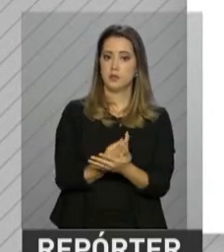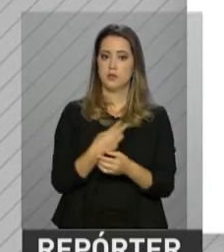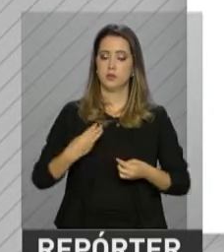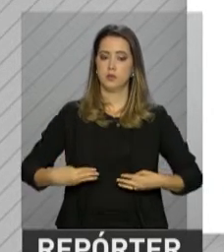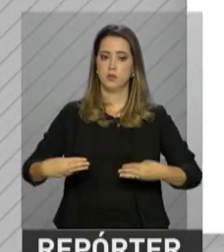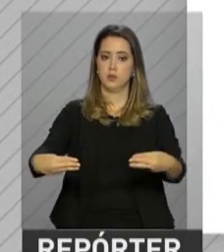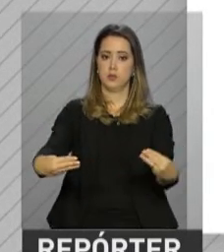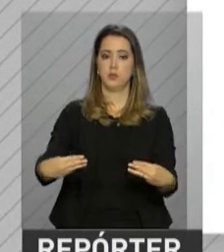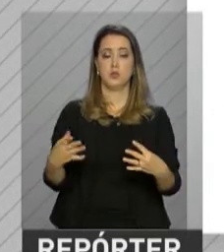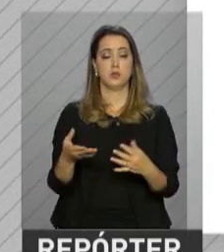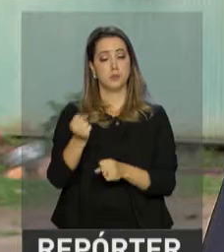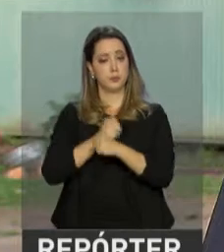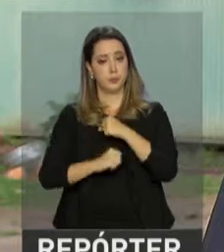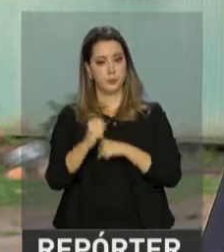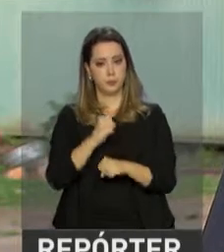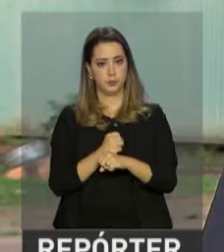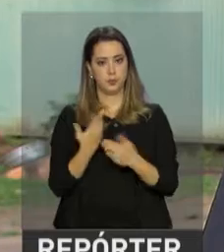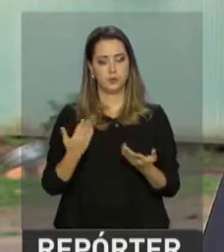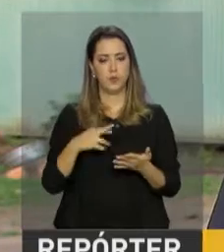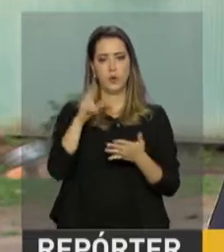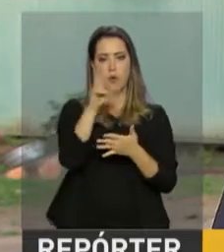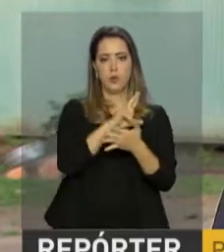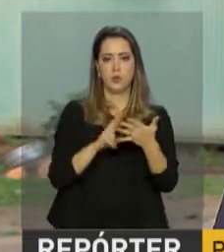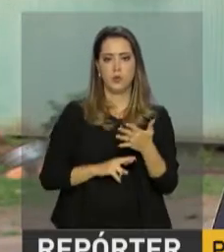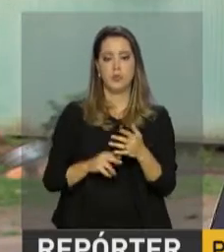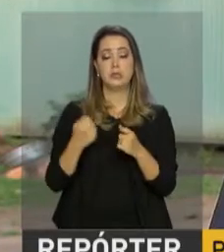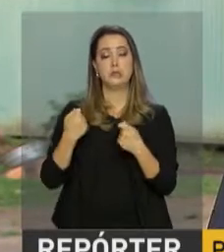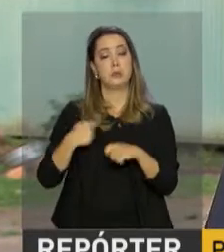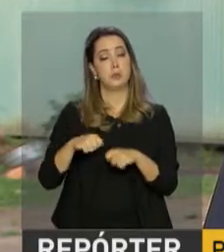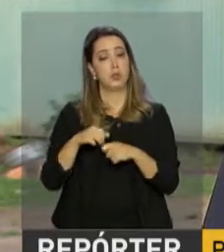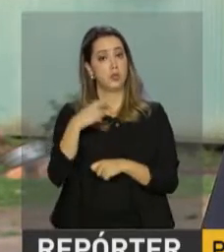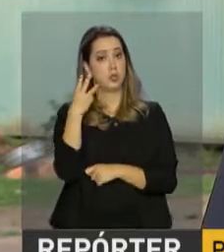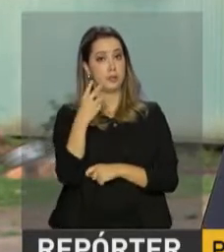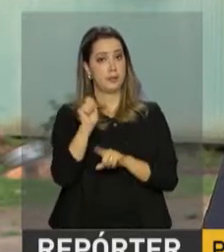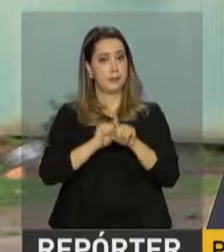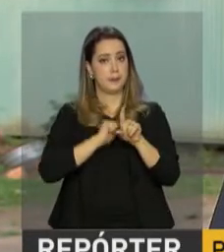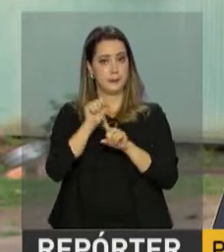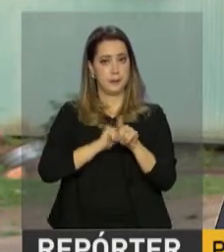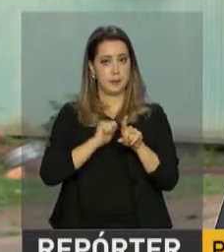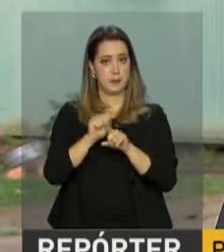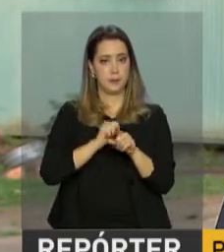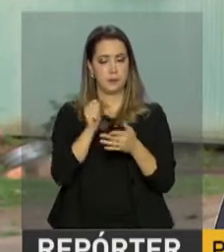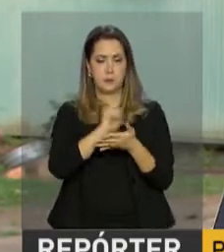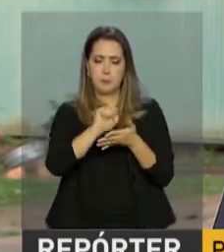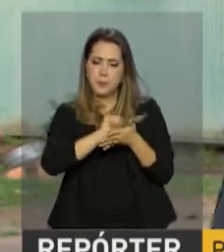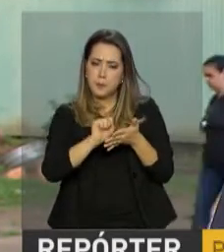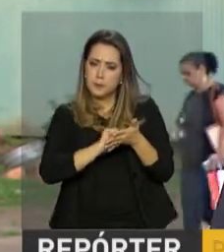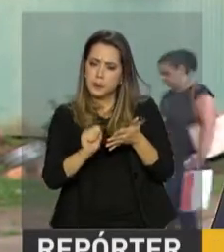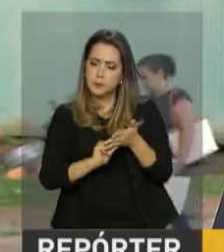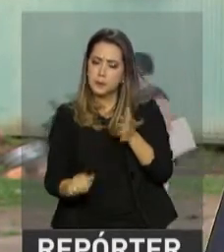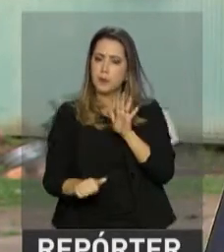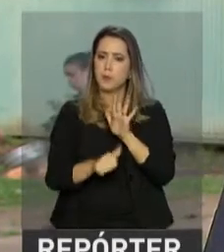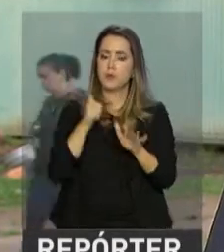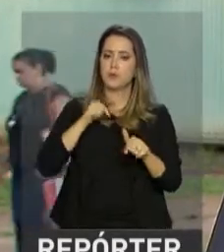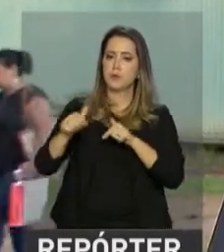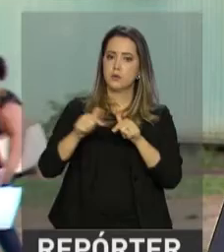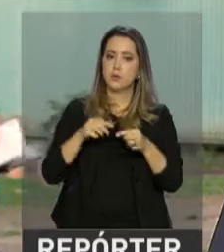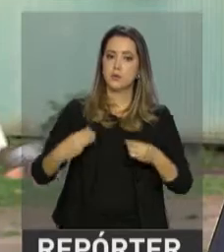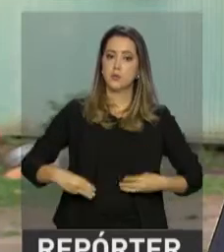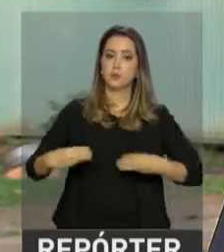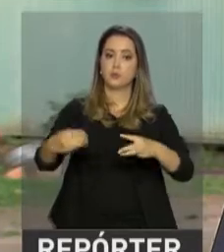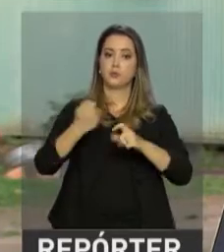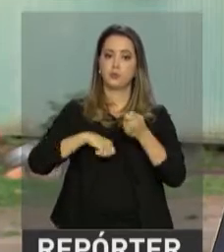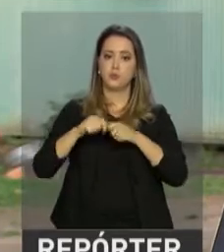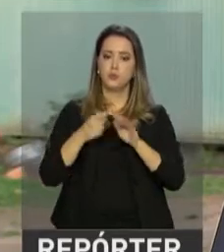Ministério no ano passado. O relatório demorou três meses para ser feito. Foi uma ação pioneira do Ministério da Fazenda, mas